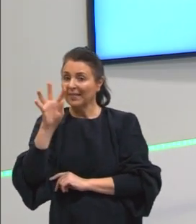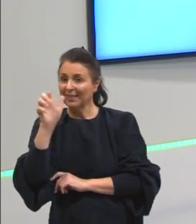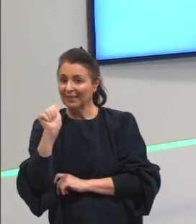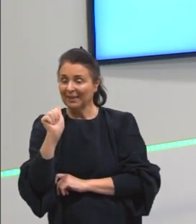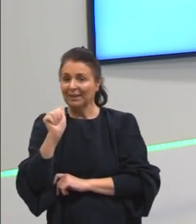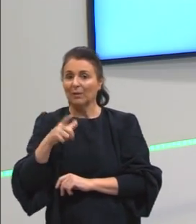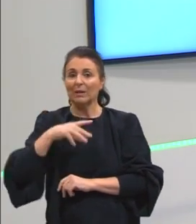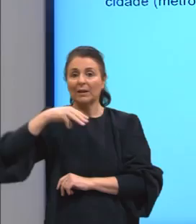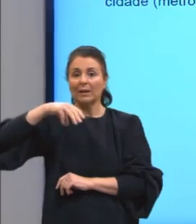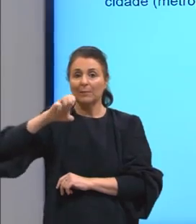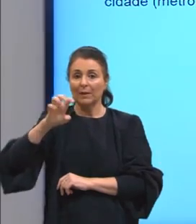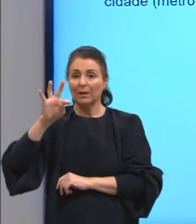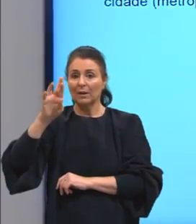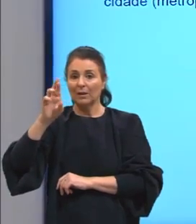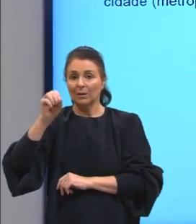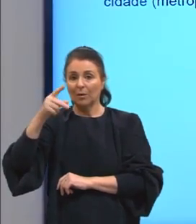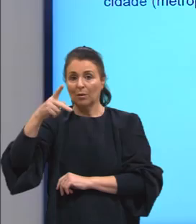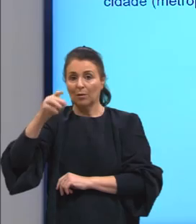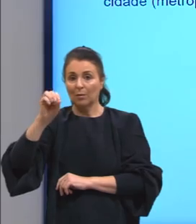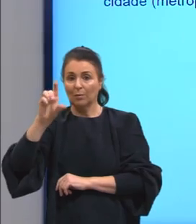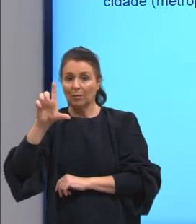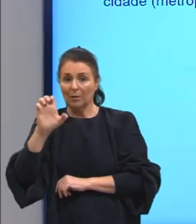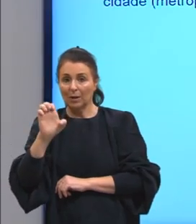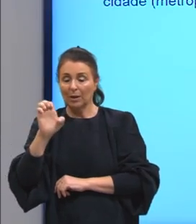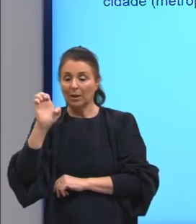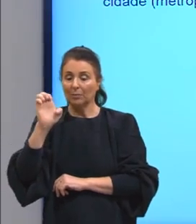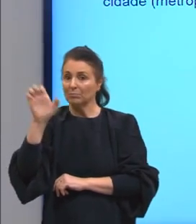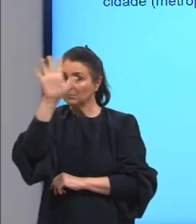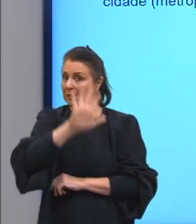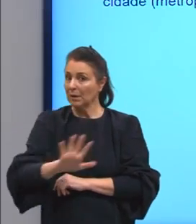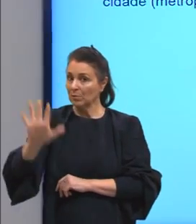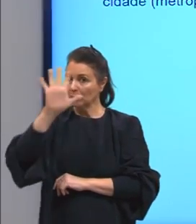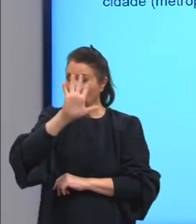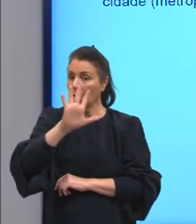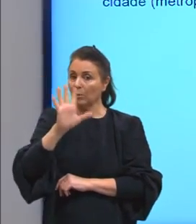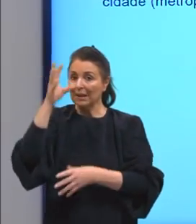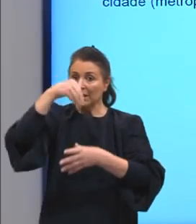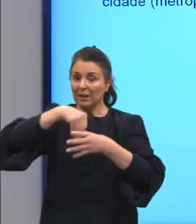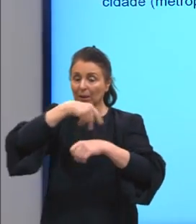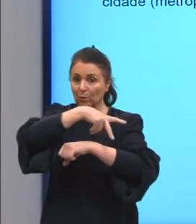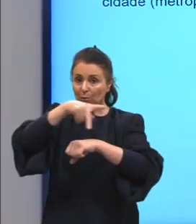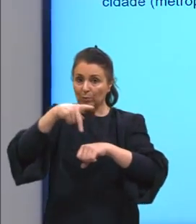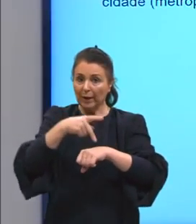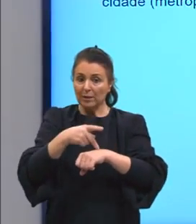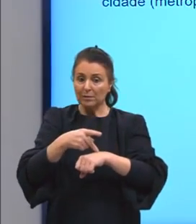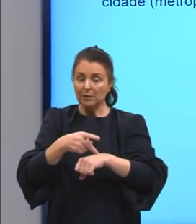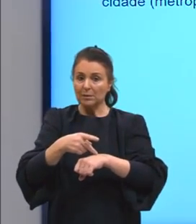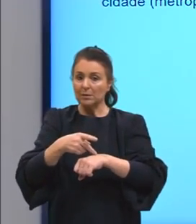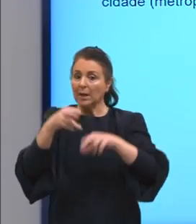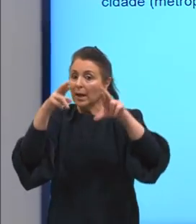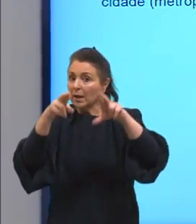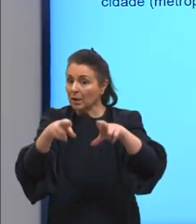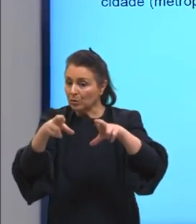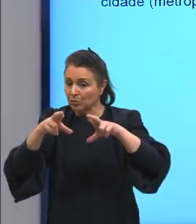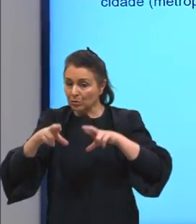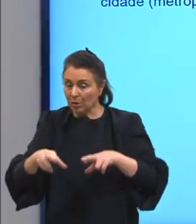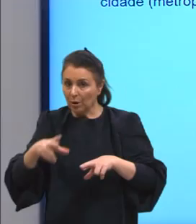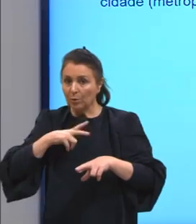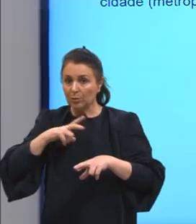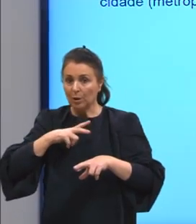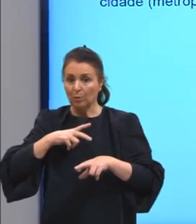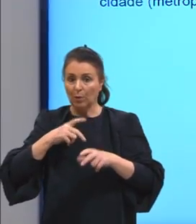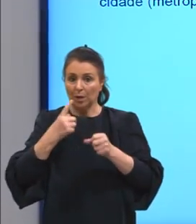Metrópole nacional, o nome já diz, né, influencia só no território nacional. Regional, então, tu tem essas regiões, a região tem uma